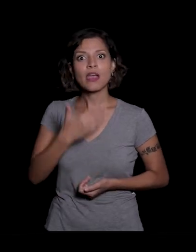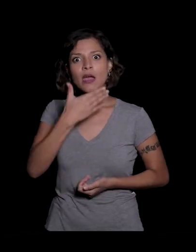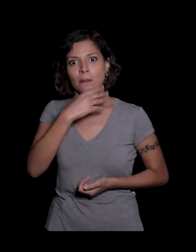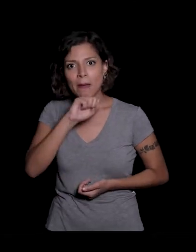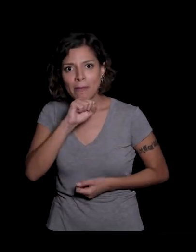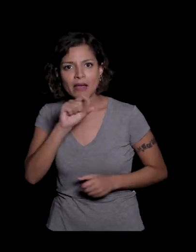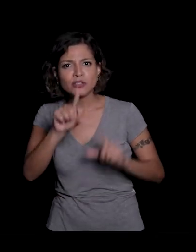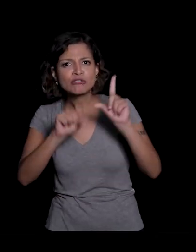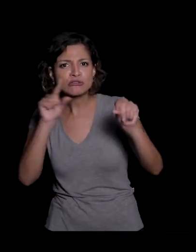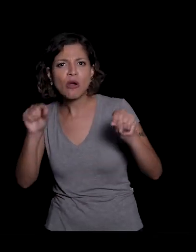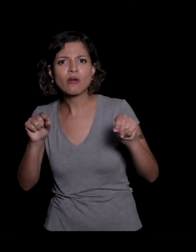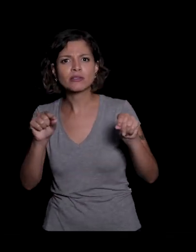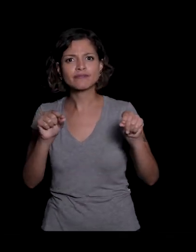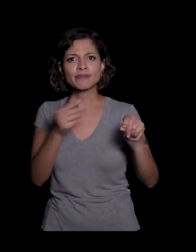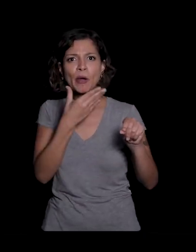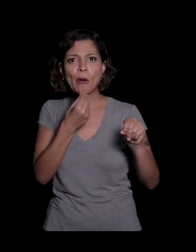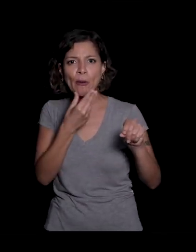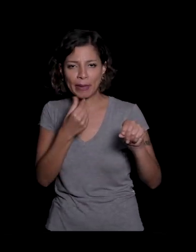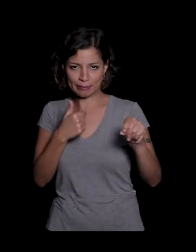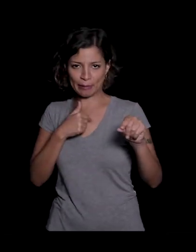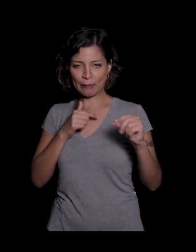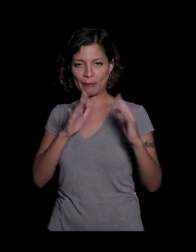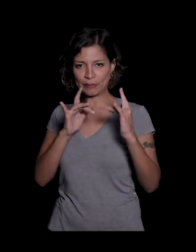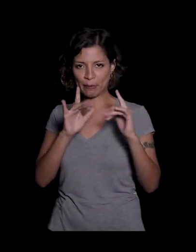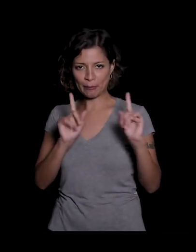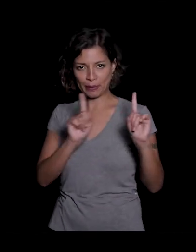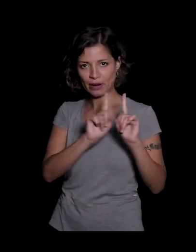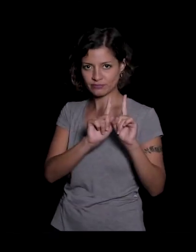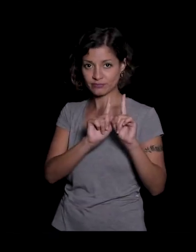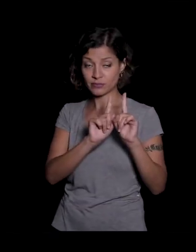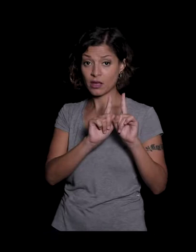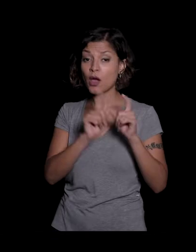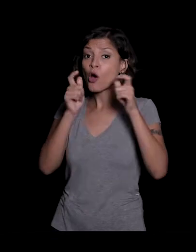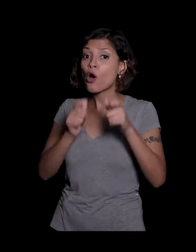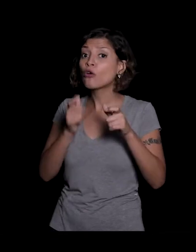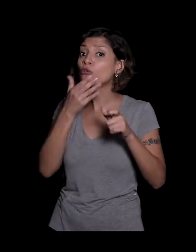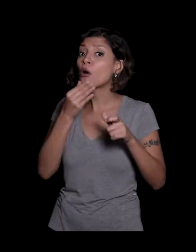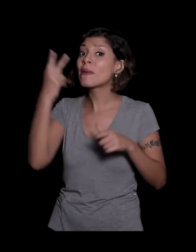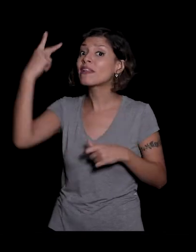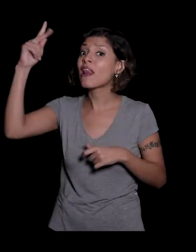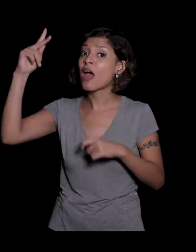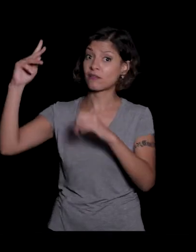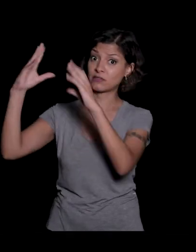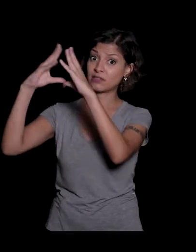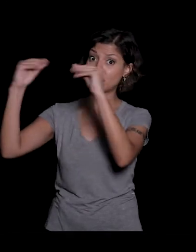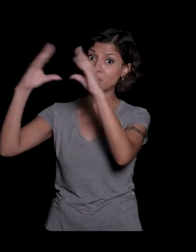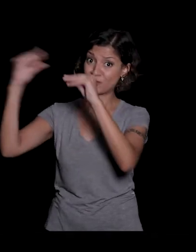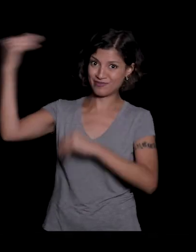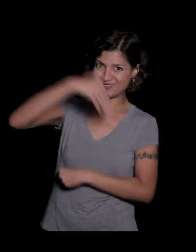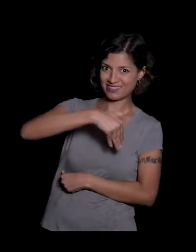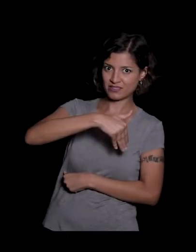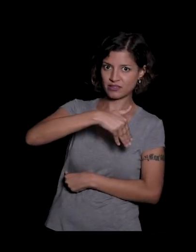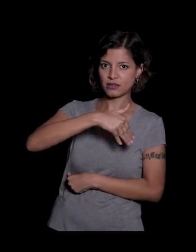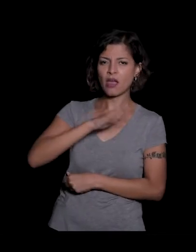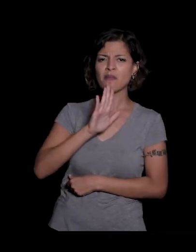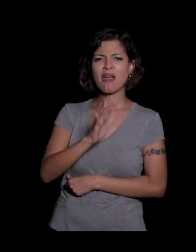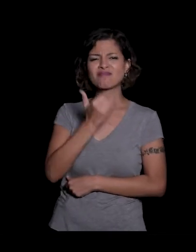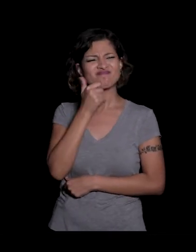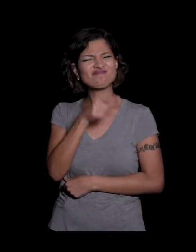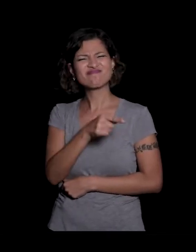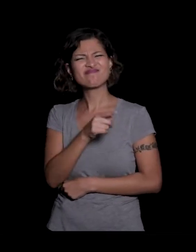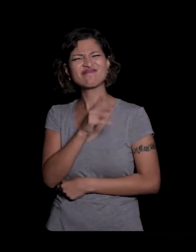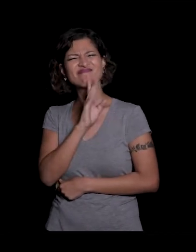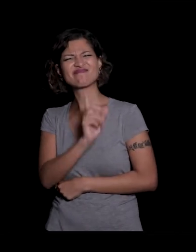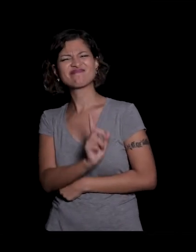meninos bonito que vinha tudo do Líbano mas não tinha um conhecimento